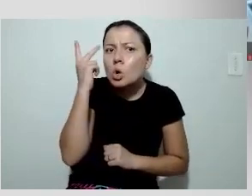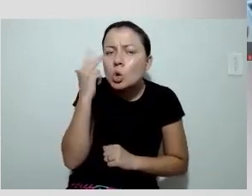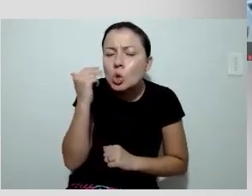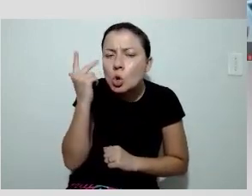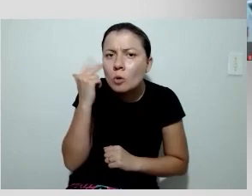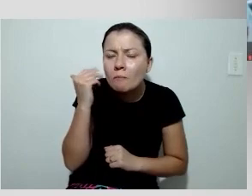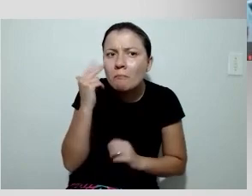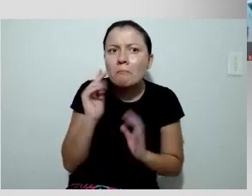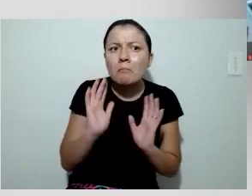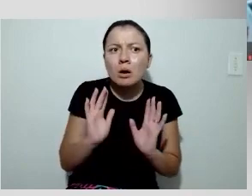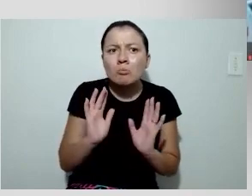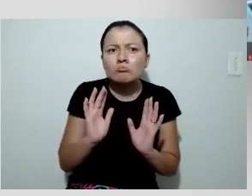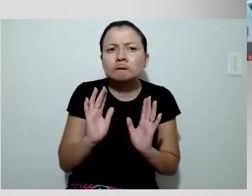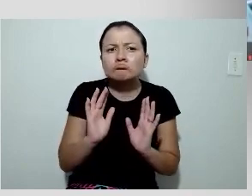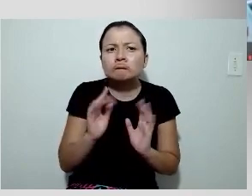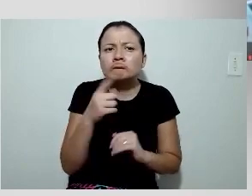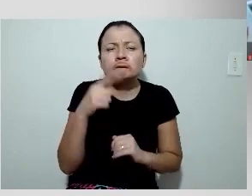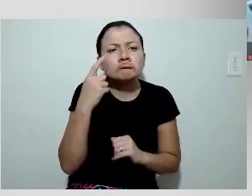vantagem